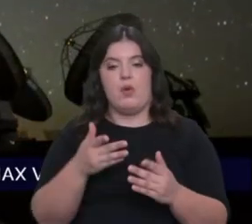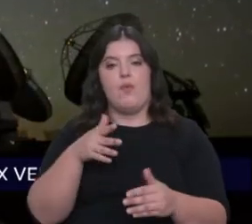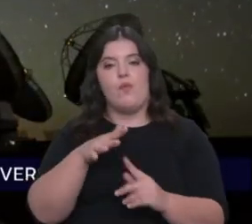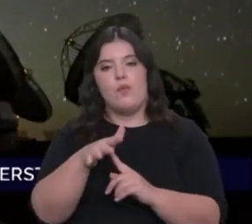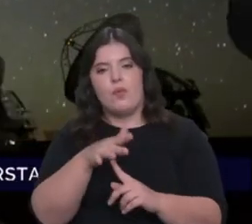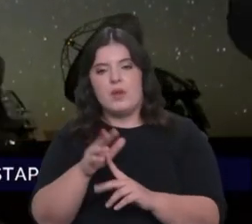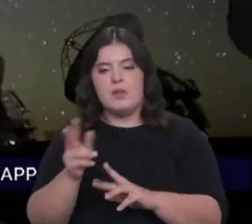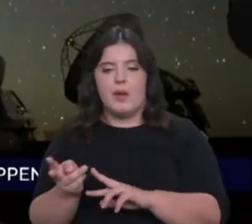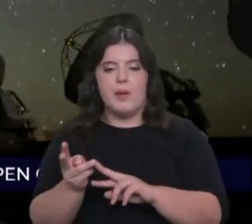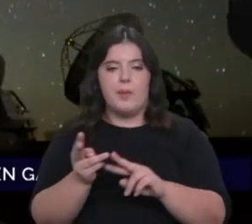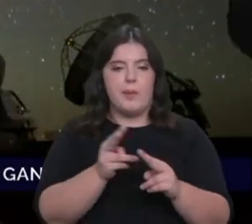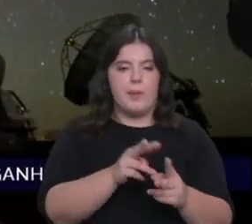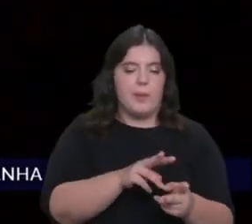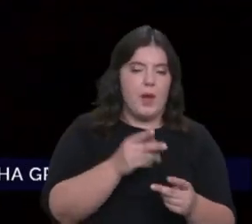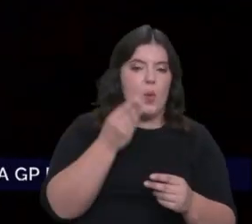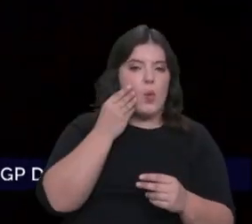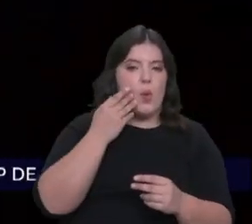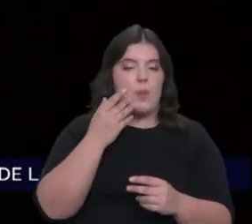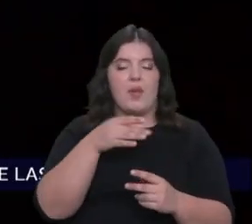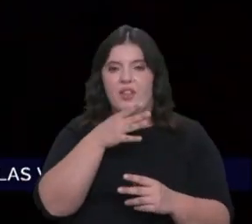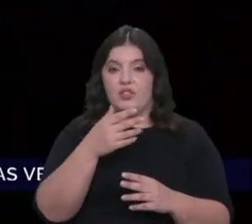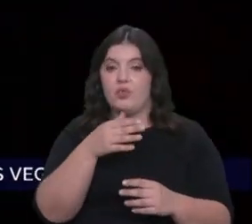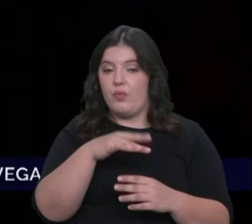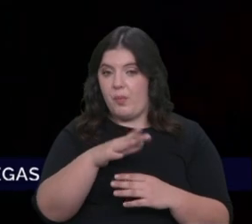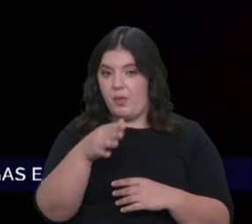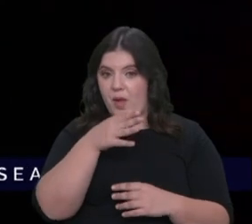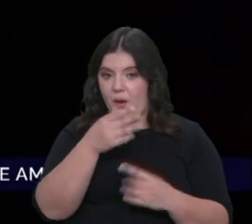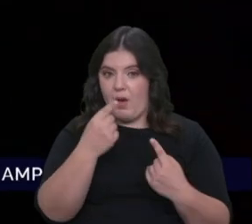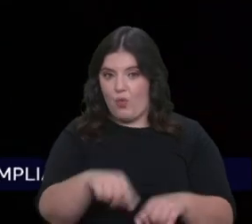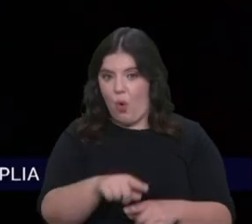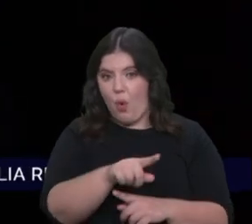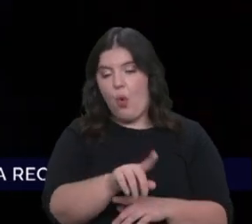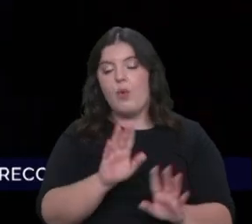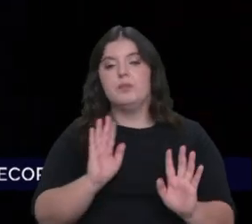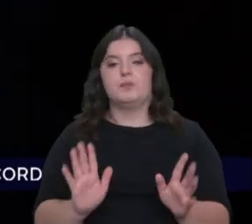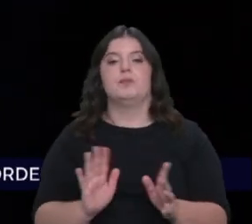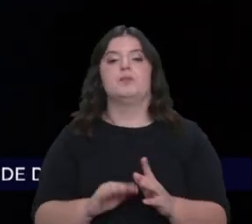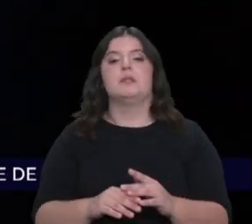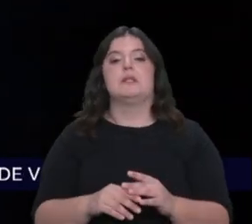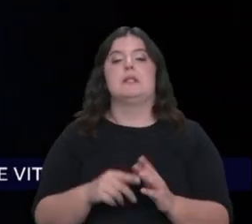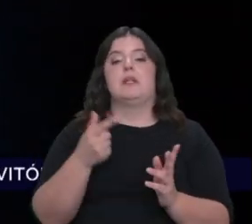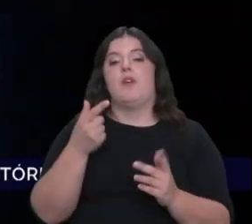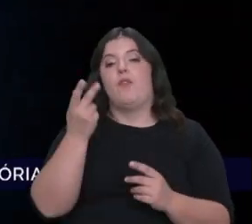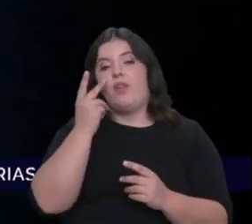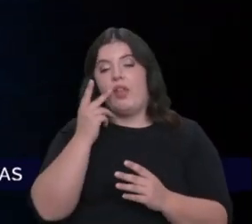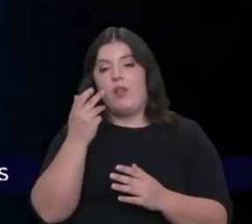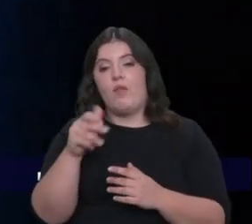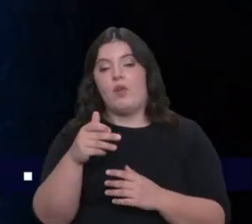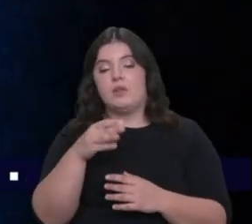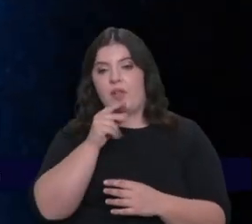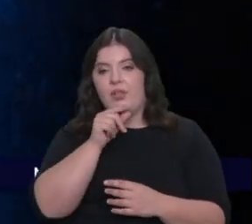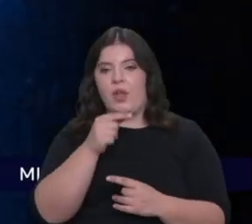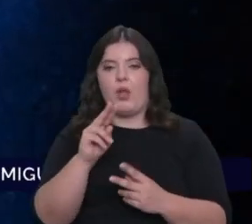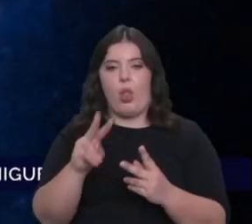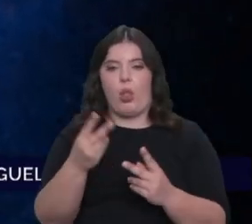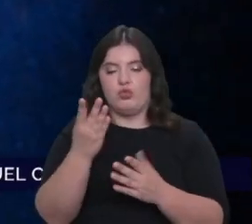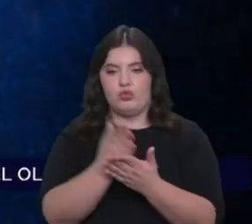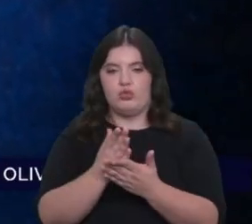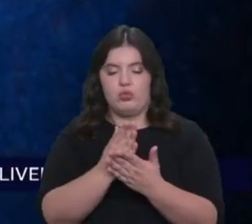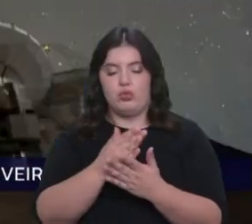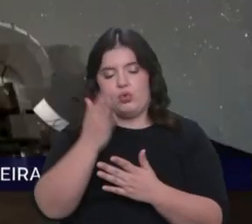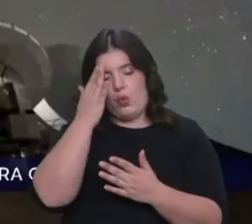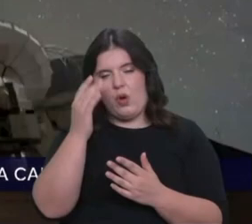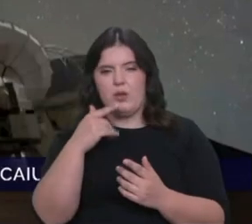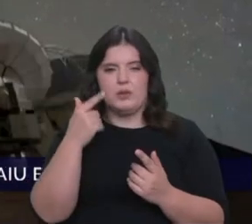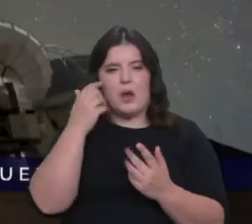migração. Mas, pelo menos, o James Webb diz que o vapor de água está lá. Ainda bem, a vida extraterrestre, e muito rapidamente, dois estudos que eu acho particularmente